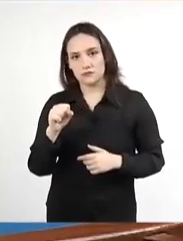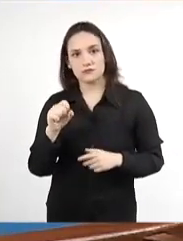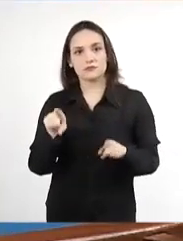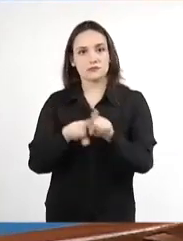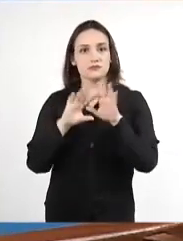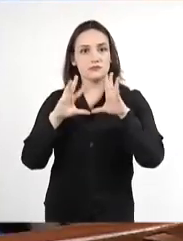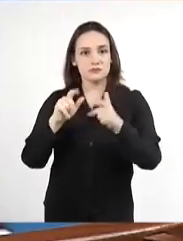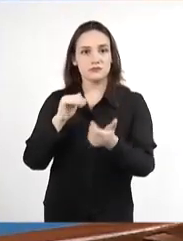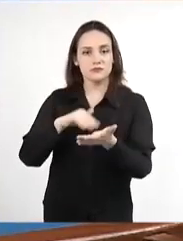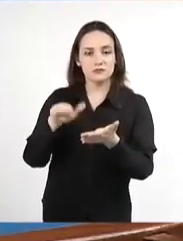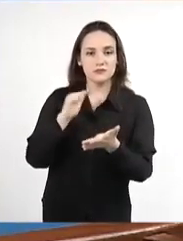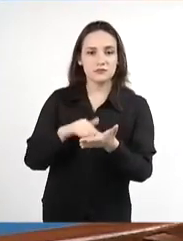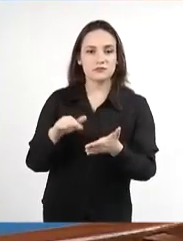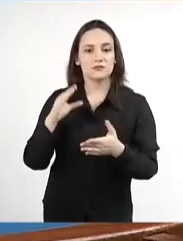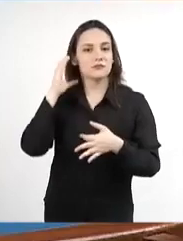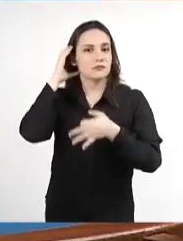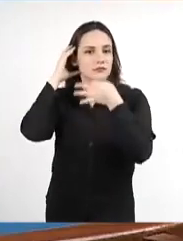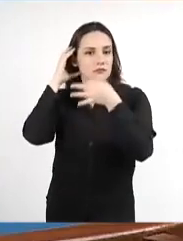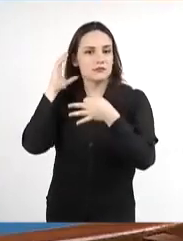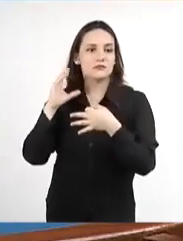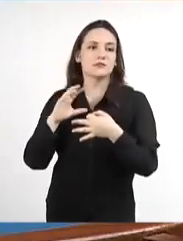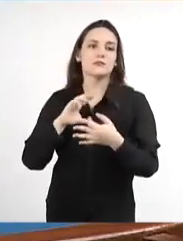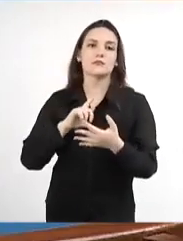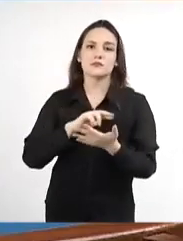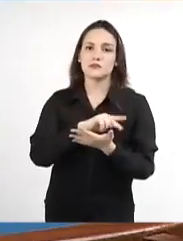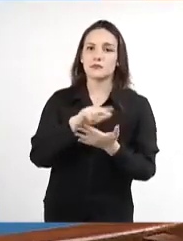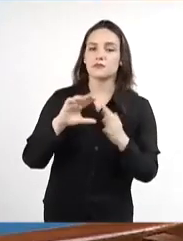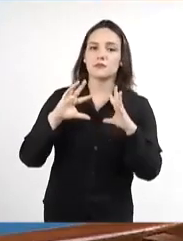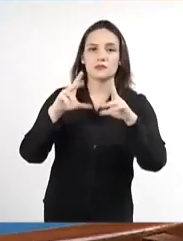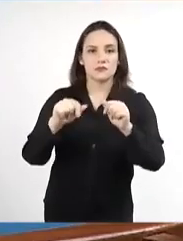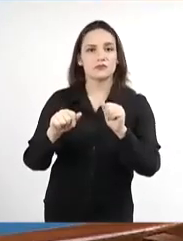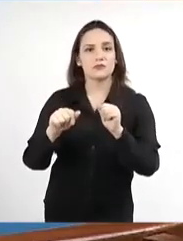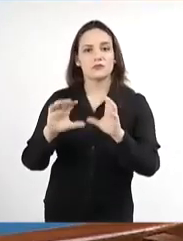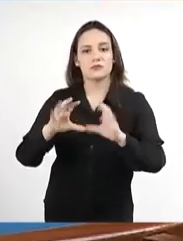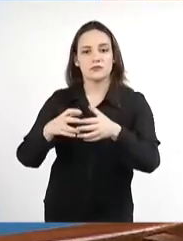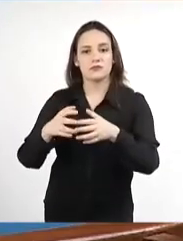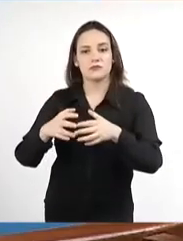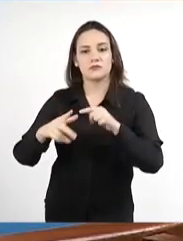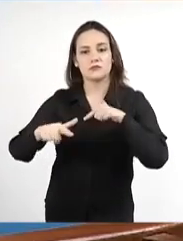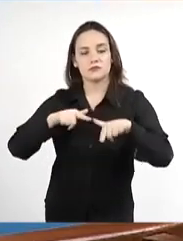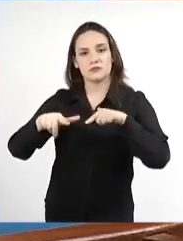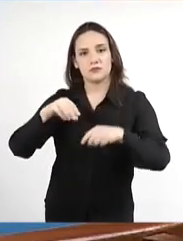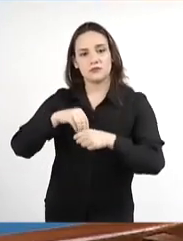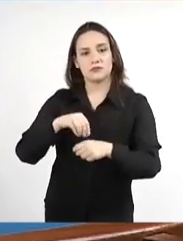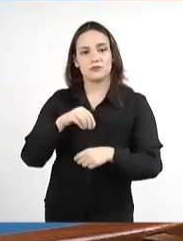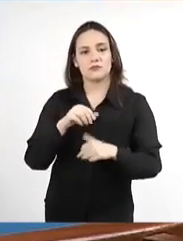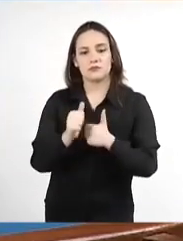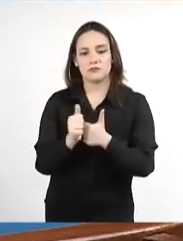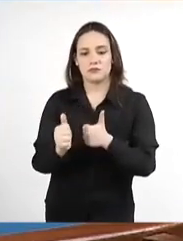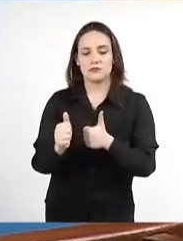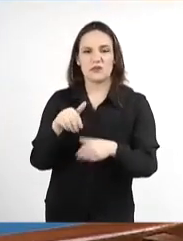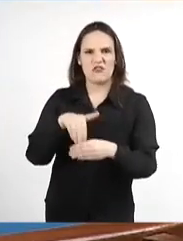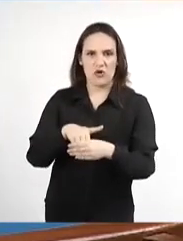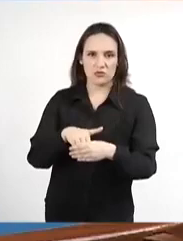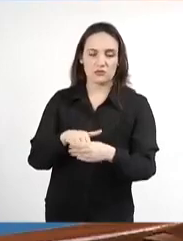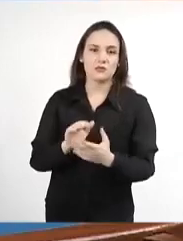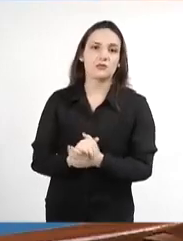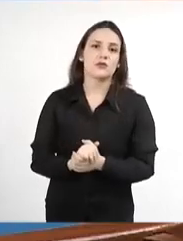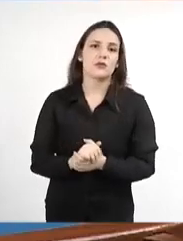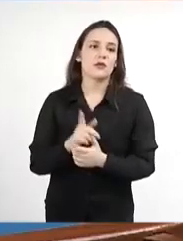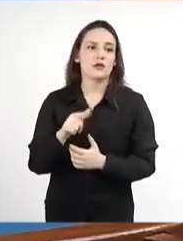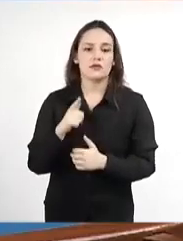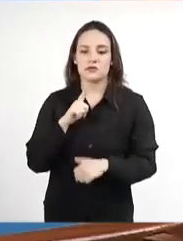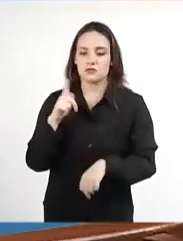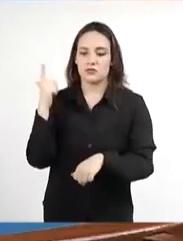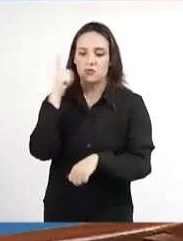da secretaria, do RARA, de toda a equipe que atua no TRE do Mato Grosso do Sul, pelo prêmio que recebeu, que